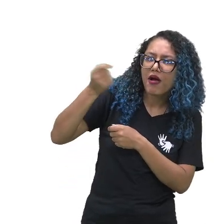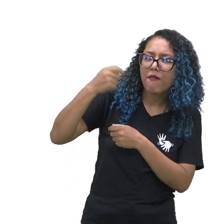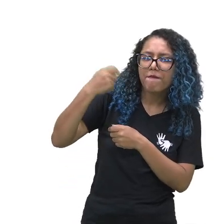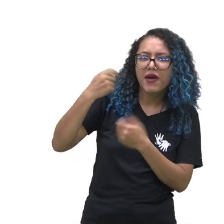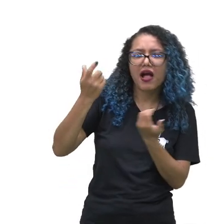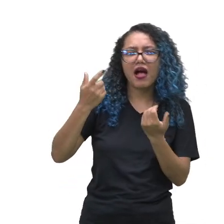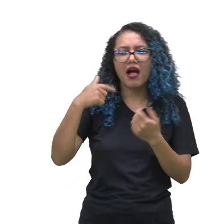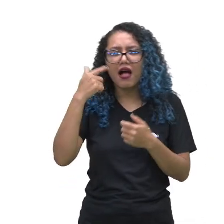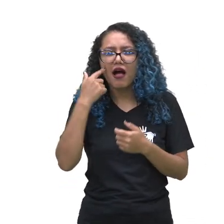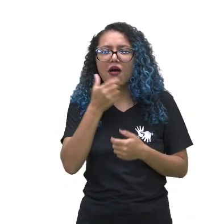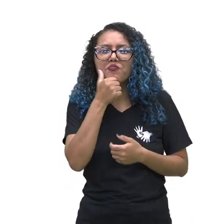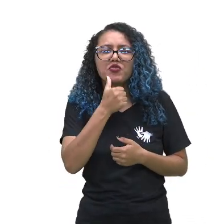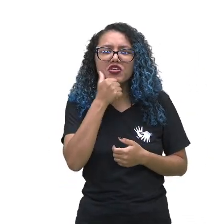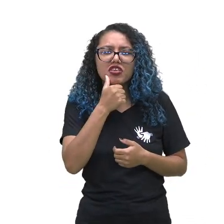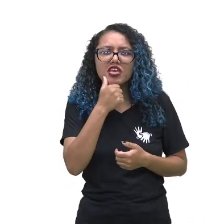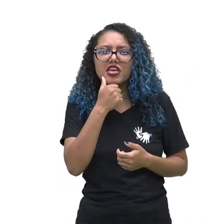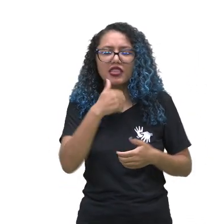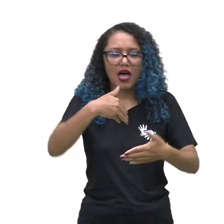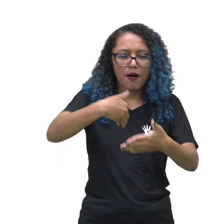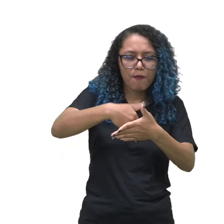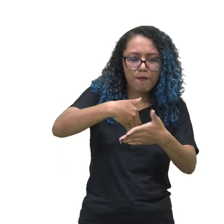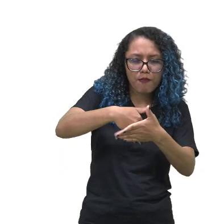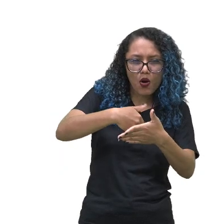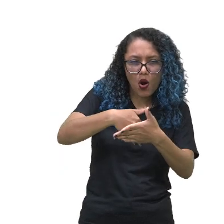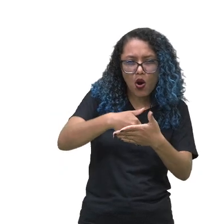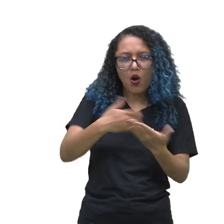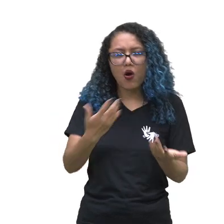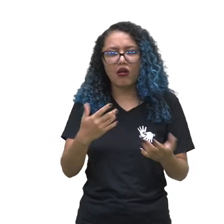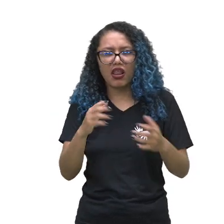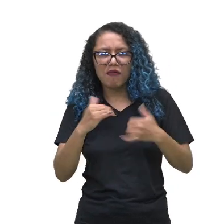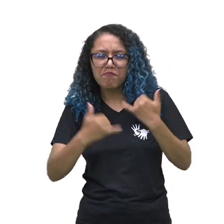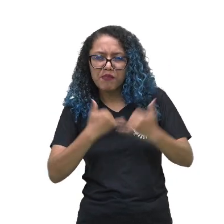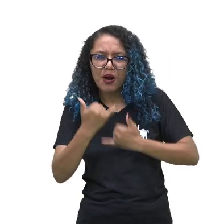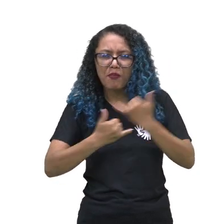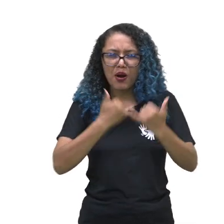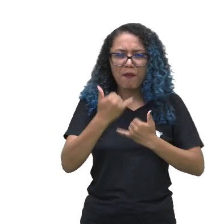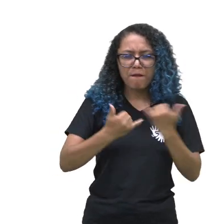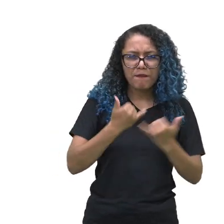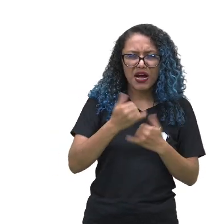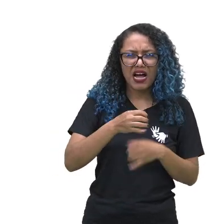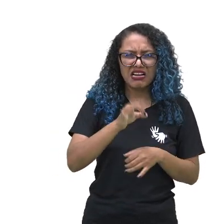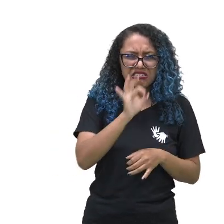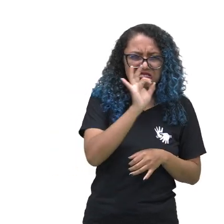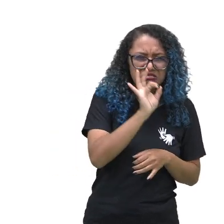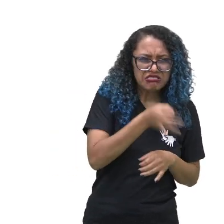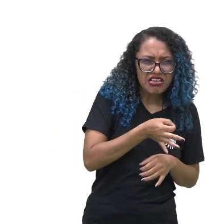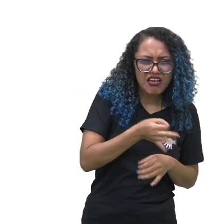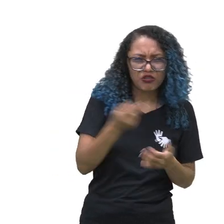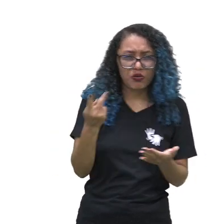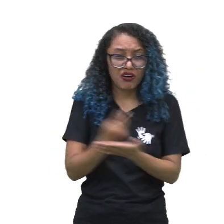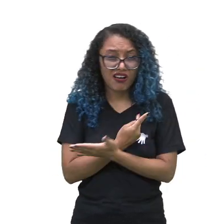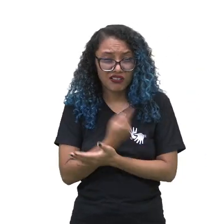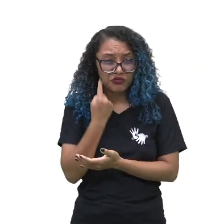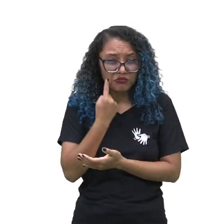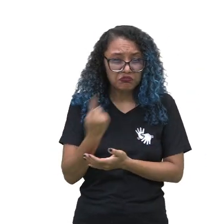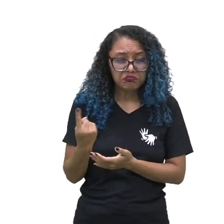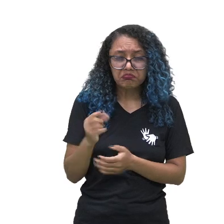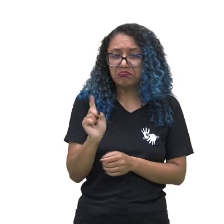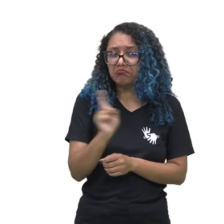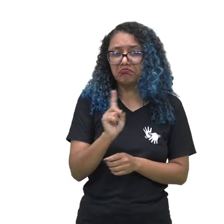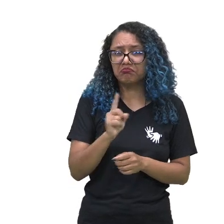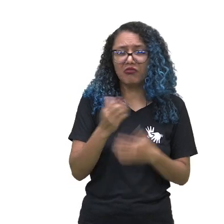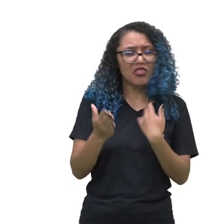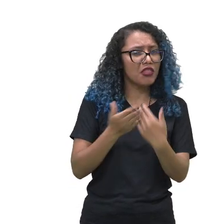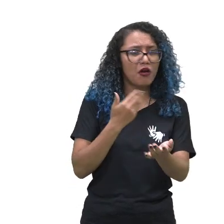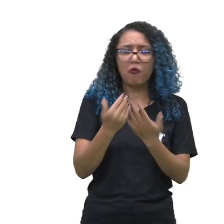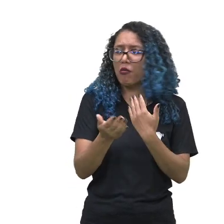menina brincando de bola, são pessoas, são gostos. Tá certo? Tá errado? Não existe certo e não